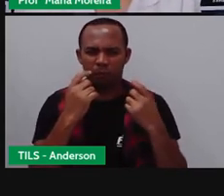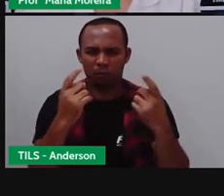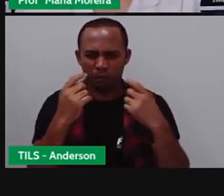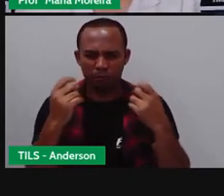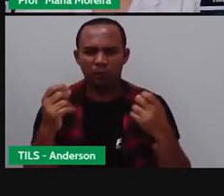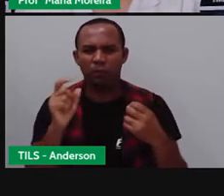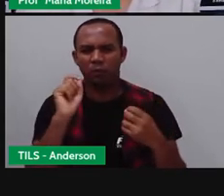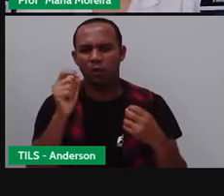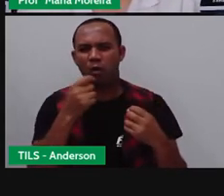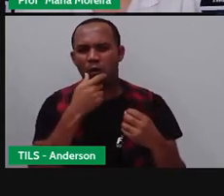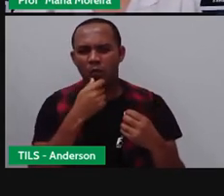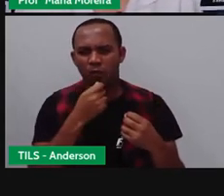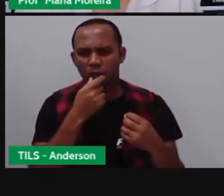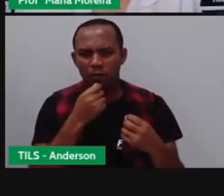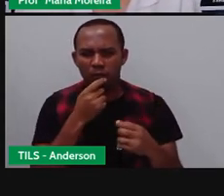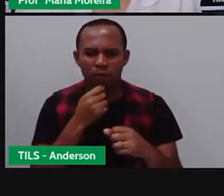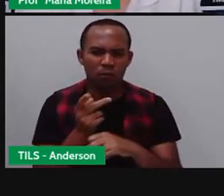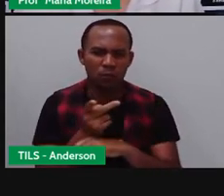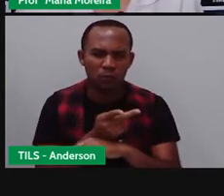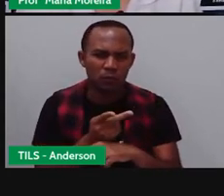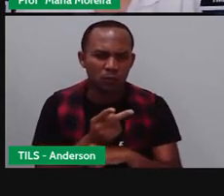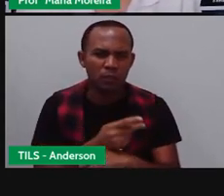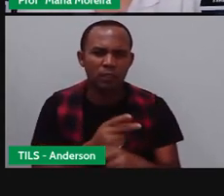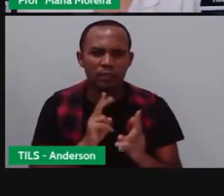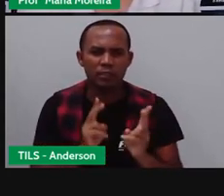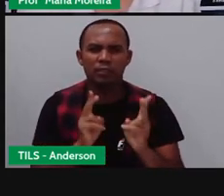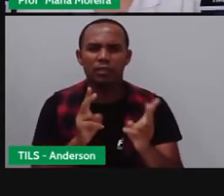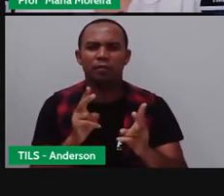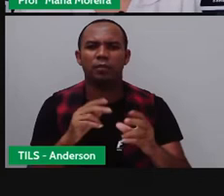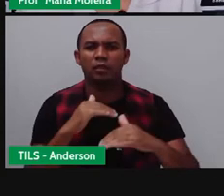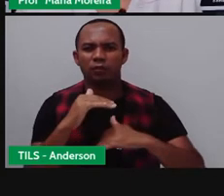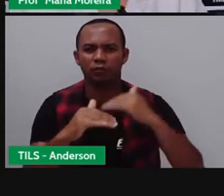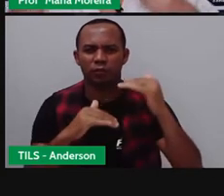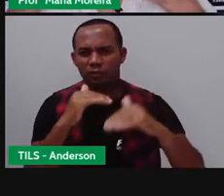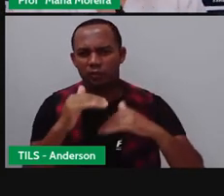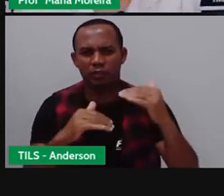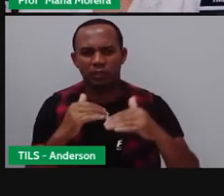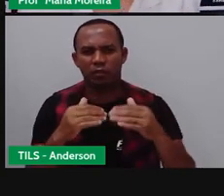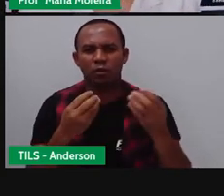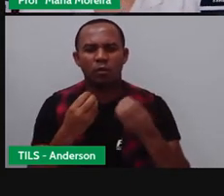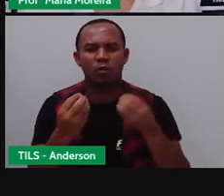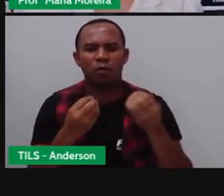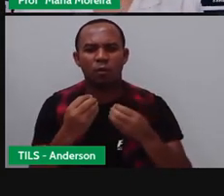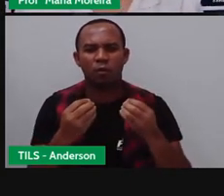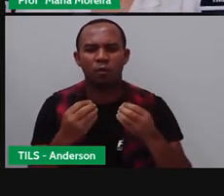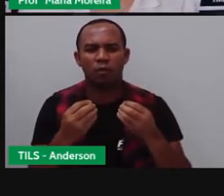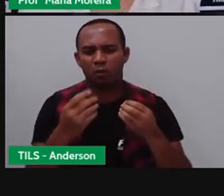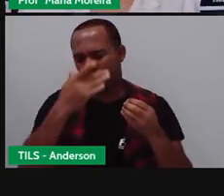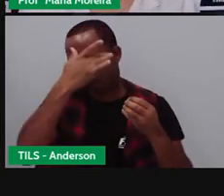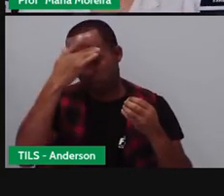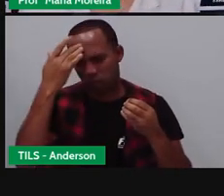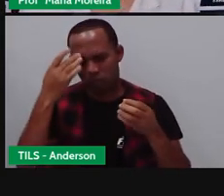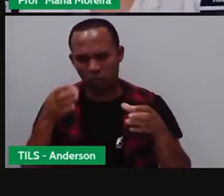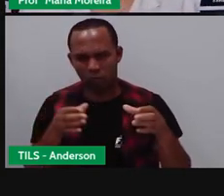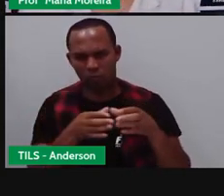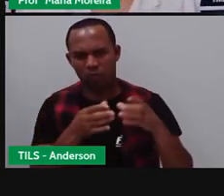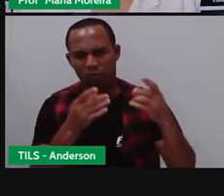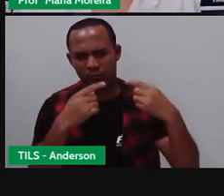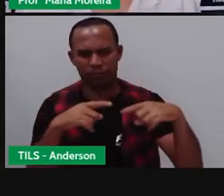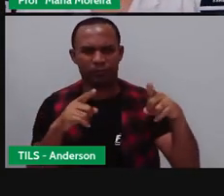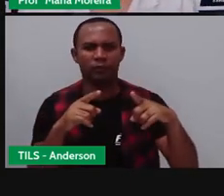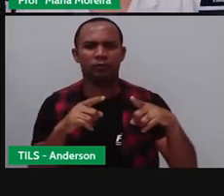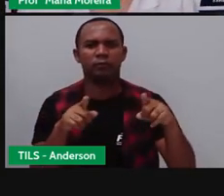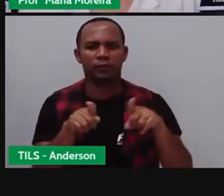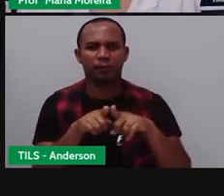o homem procure sempre o quê? A evolução. Para combater o seu inimigo. Isso não é bacana, tá? A gente